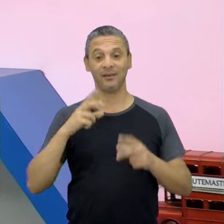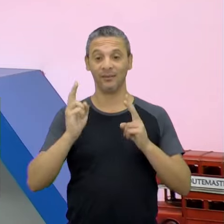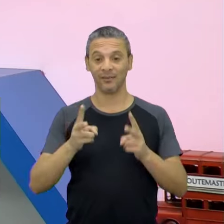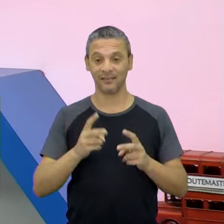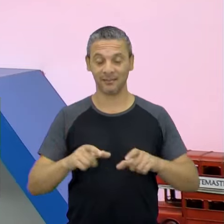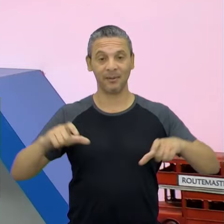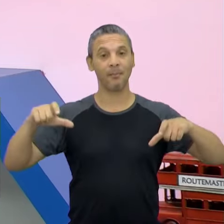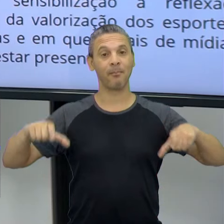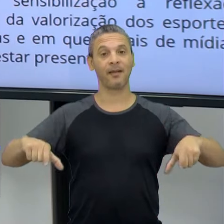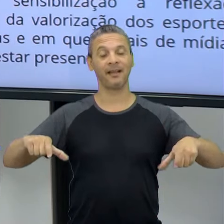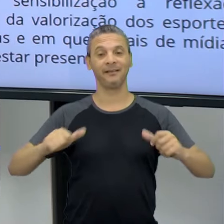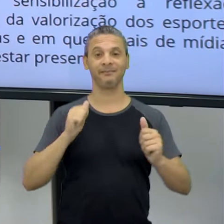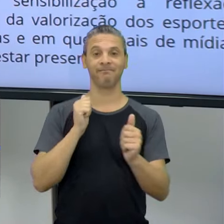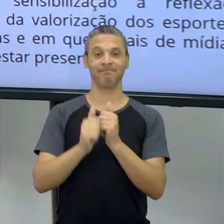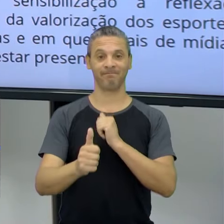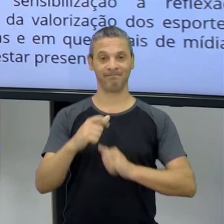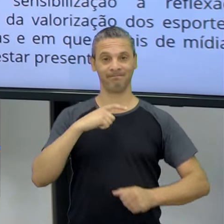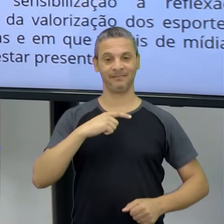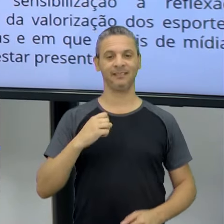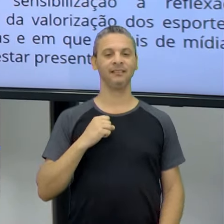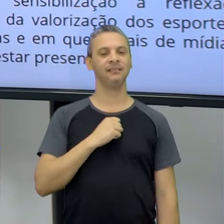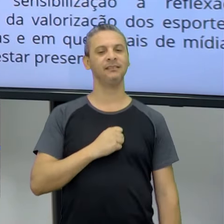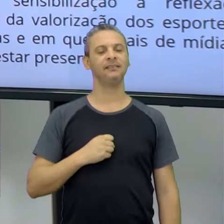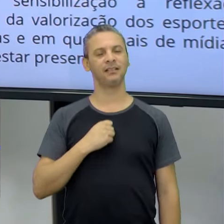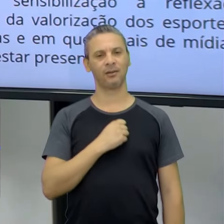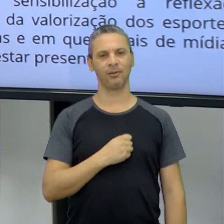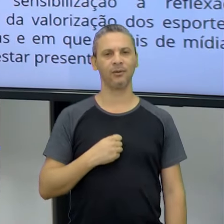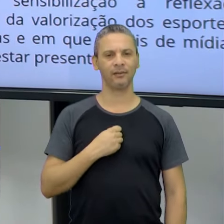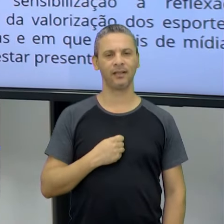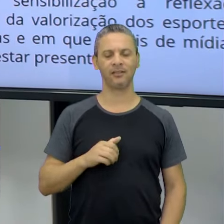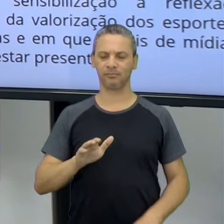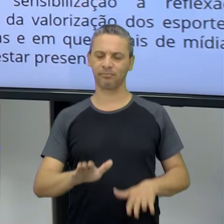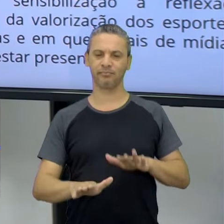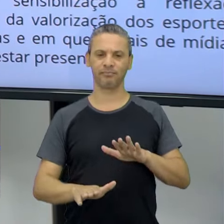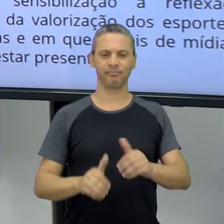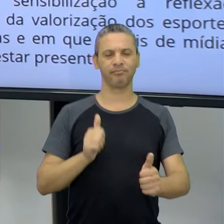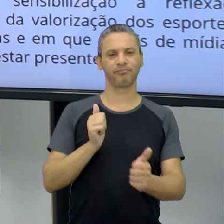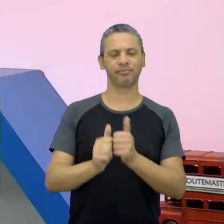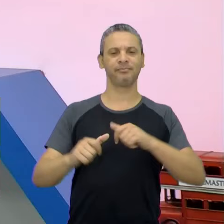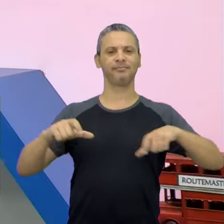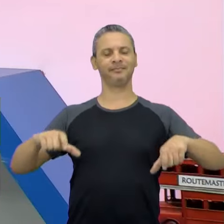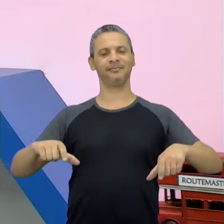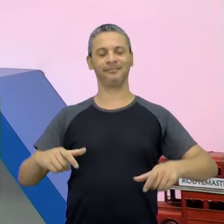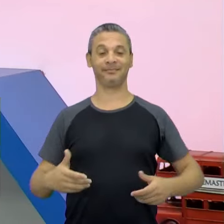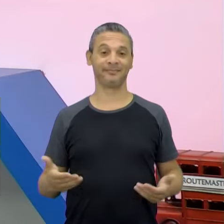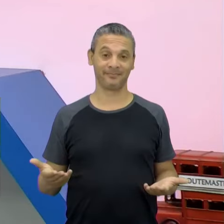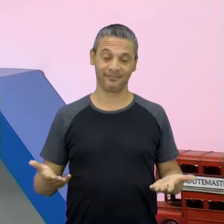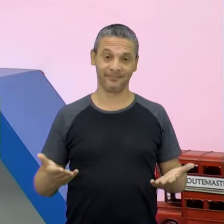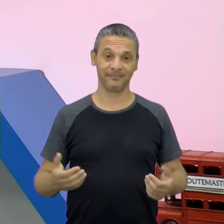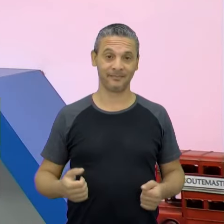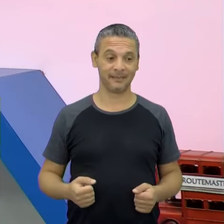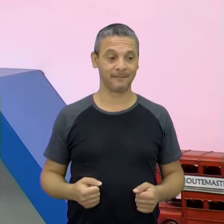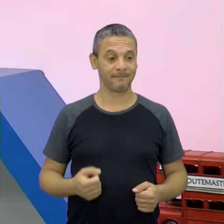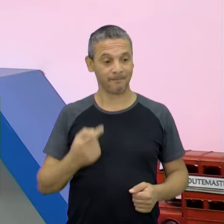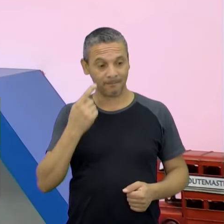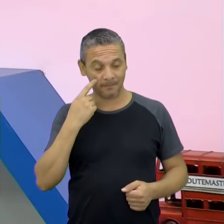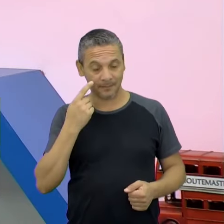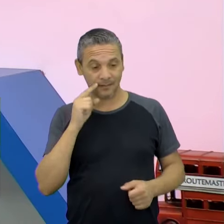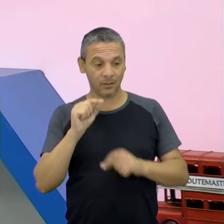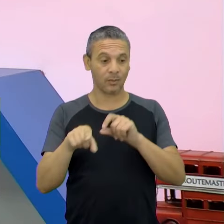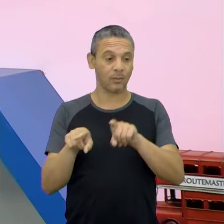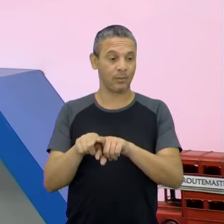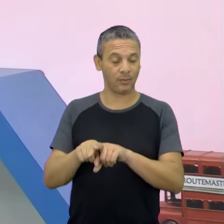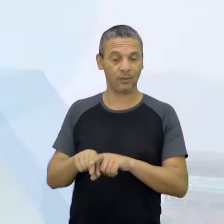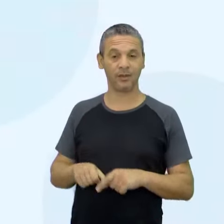pisava numa quadra escolar. Nossa, bacana. Saudade de pisar numa quadra, né? Bem legal. E é isso. E aí, a gente vai permitir,